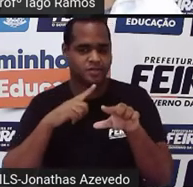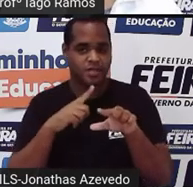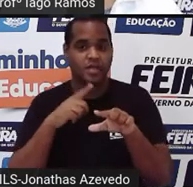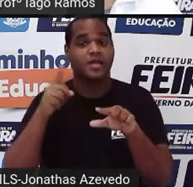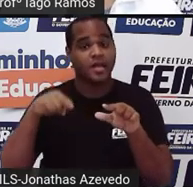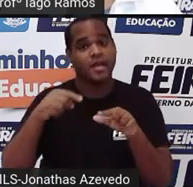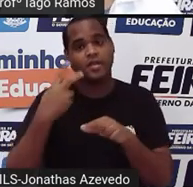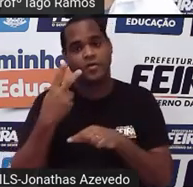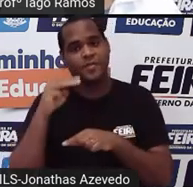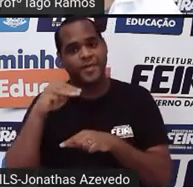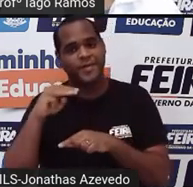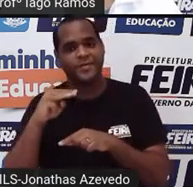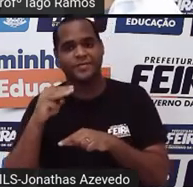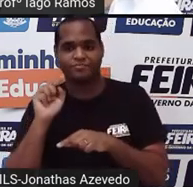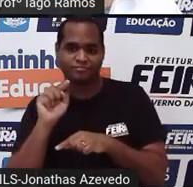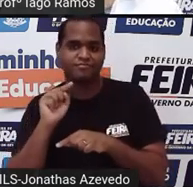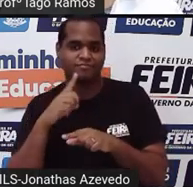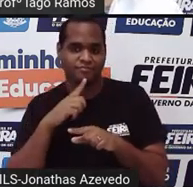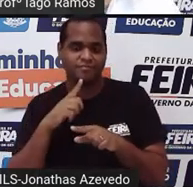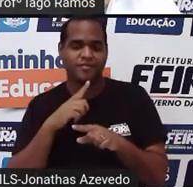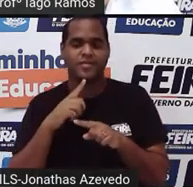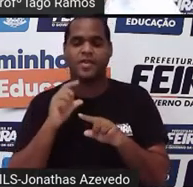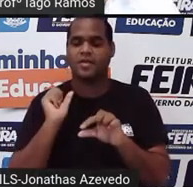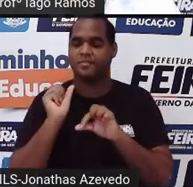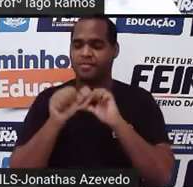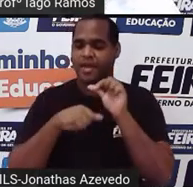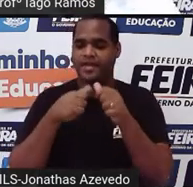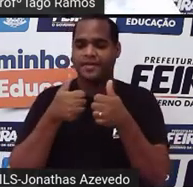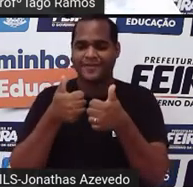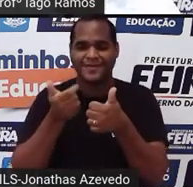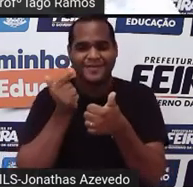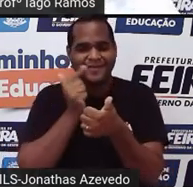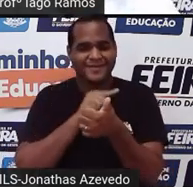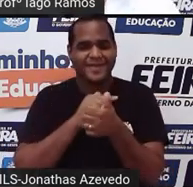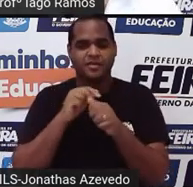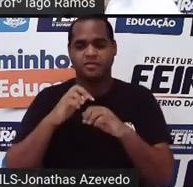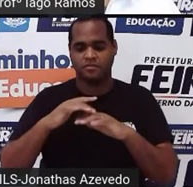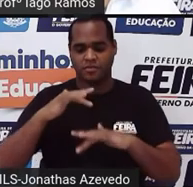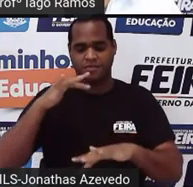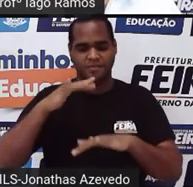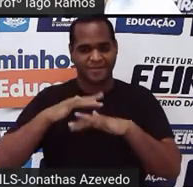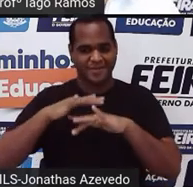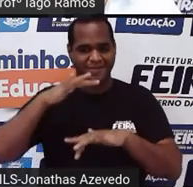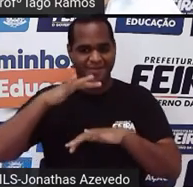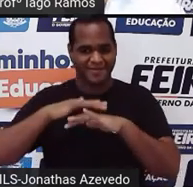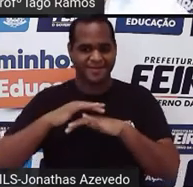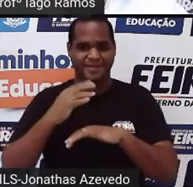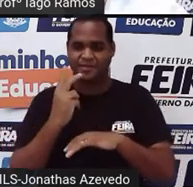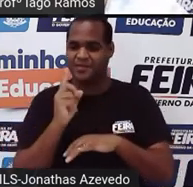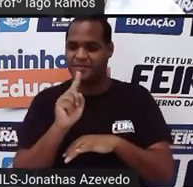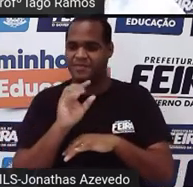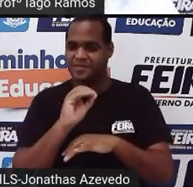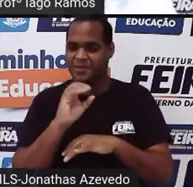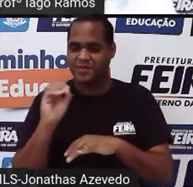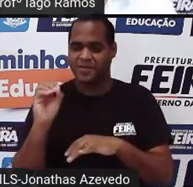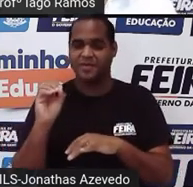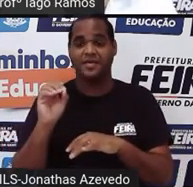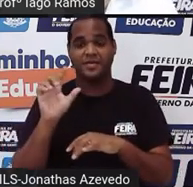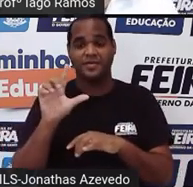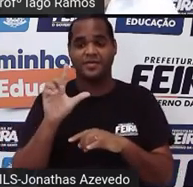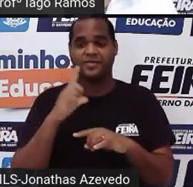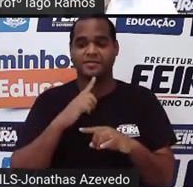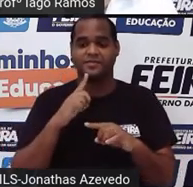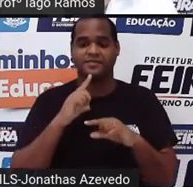volume de dois metros cúbicos a gente consegue preencher essa coisa com dois mil litros de